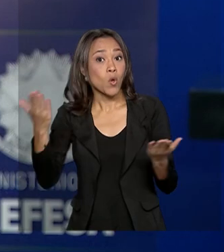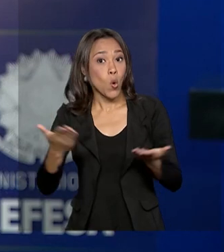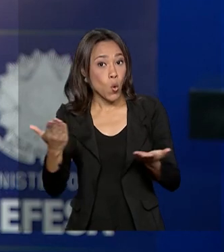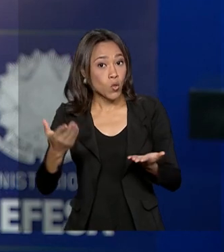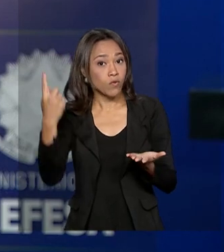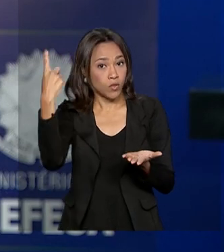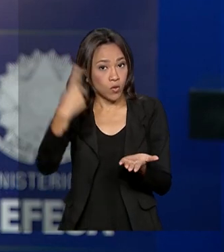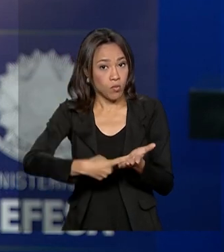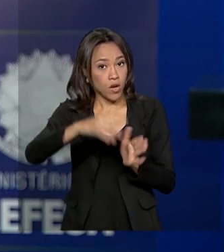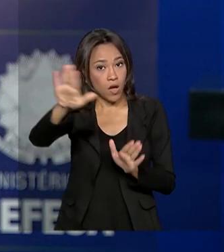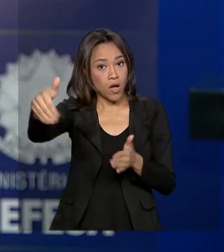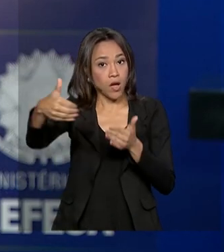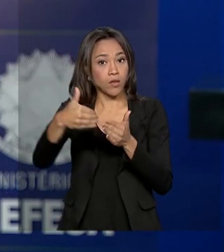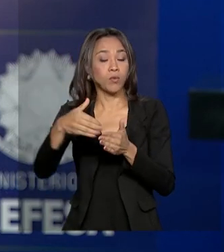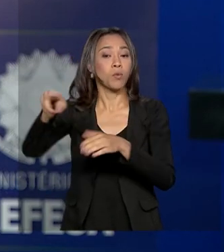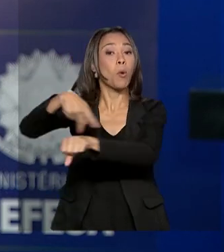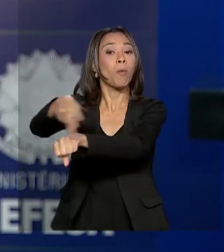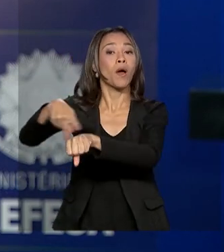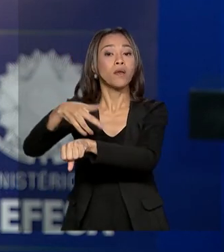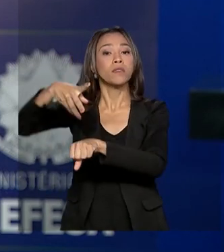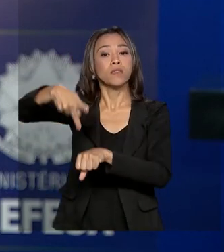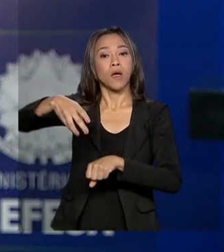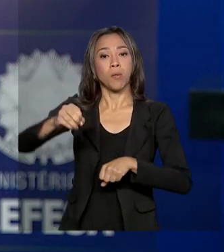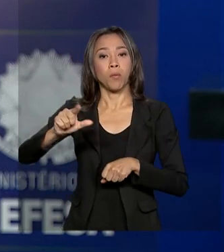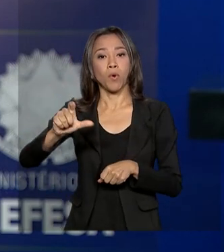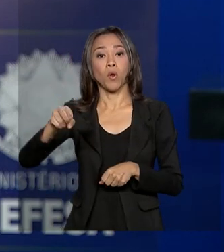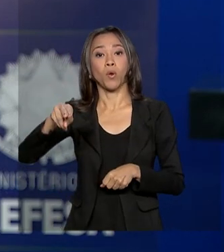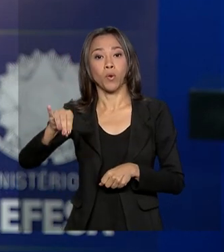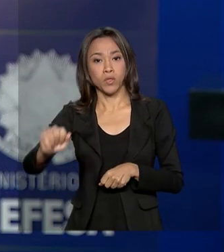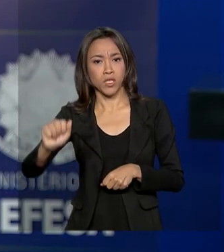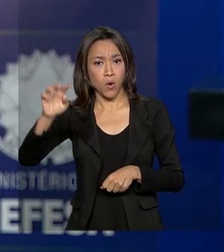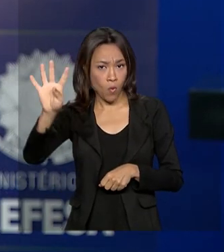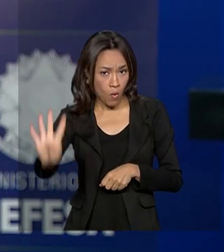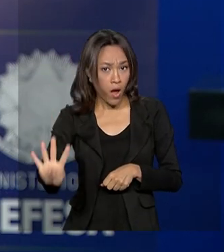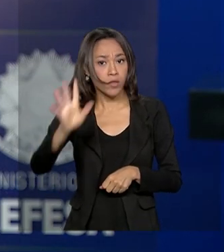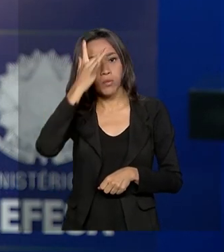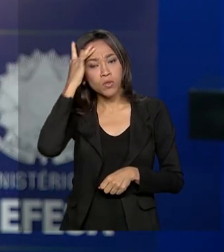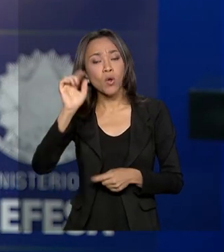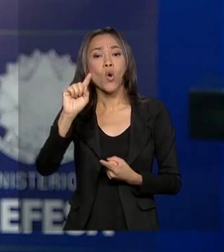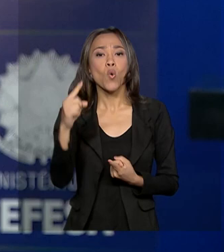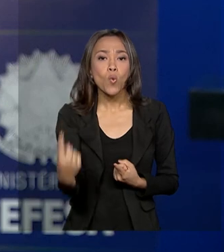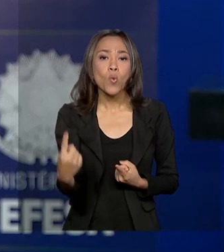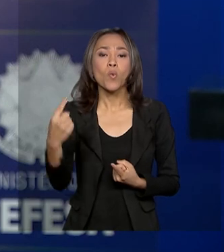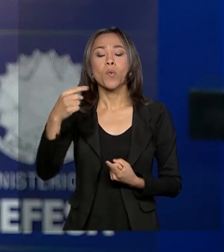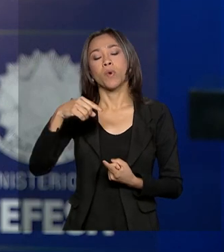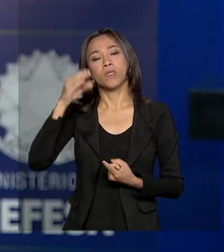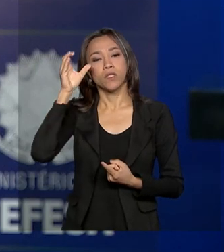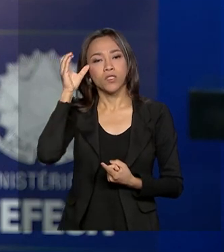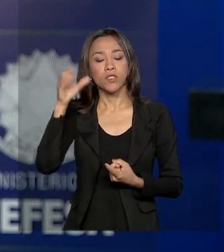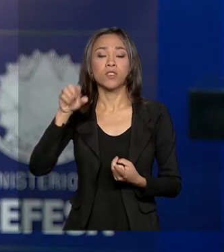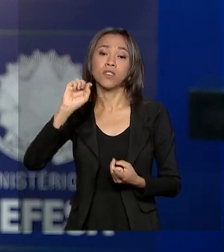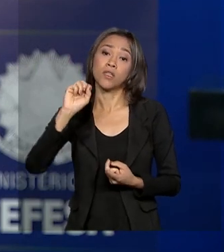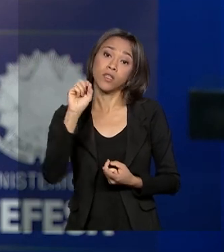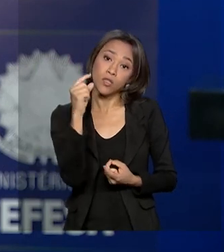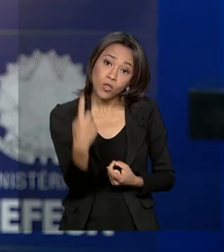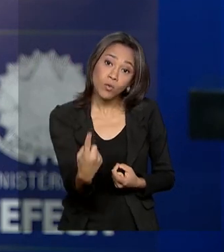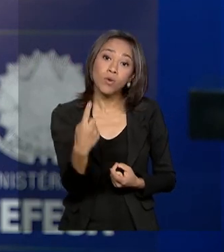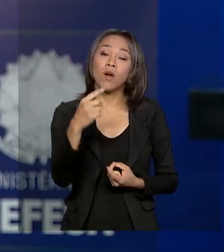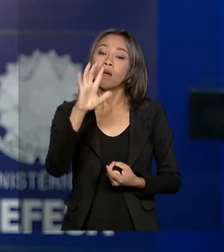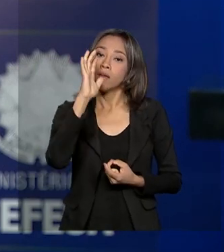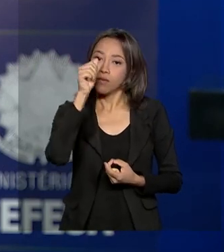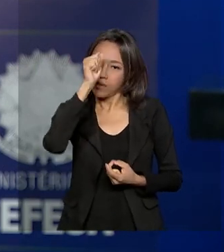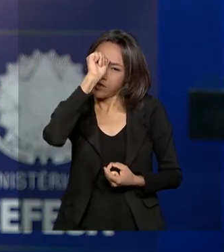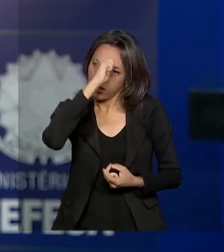foi firmado entre Brasil e Polônia. Dessas pessoas, quatro são poloneses, uma chinesa e uma indiana. E, ao